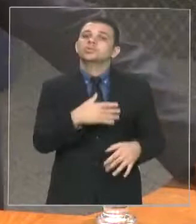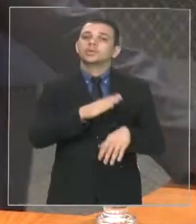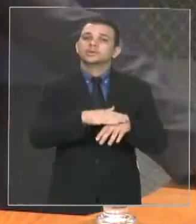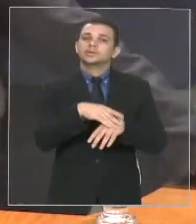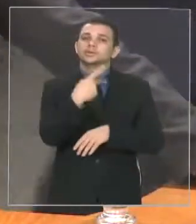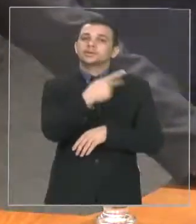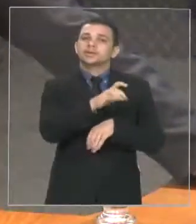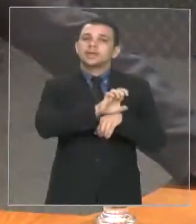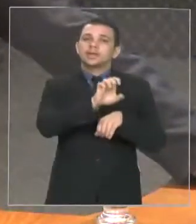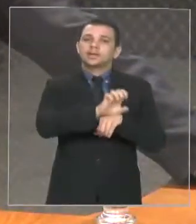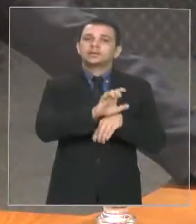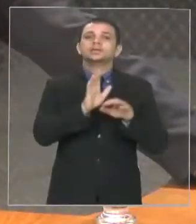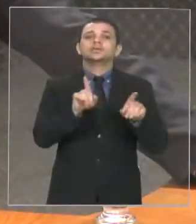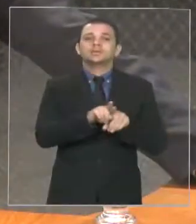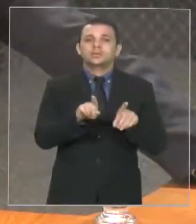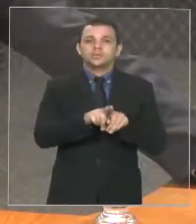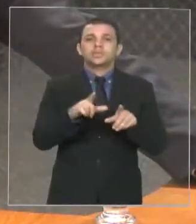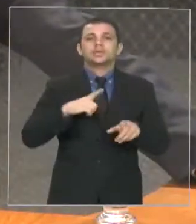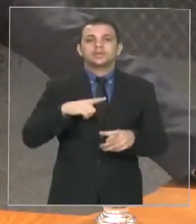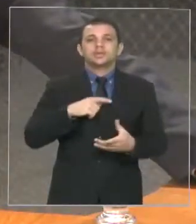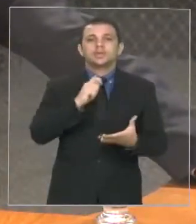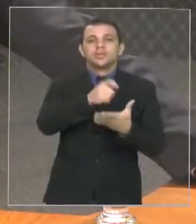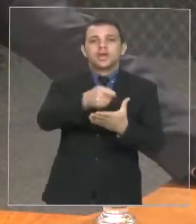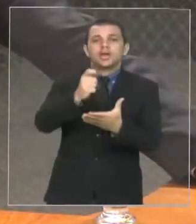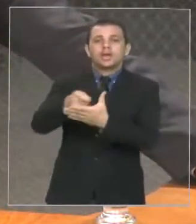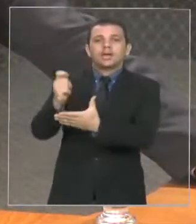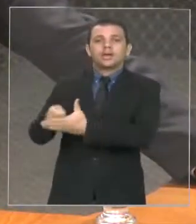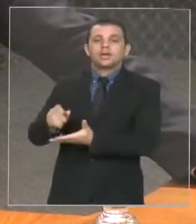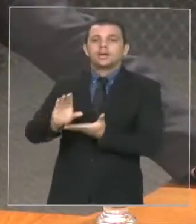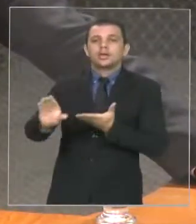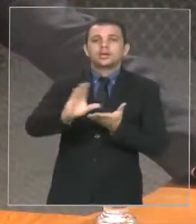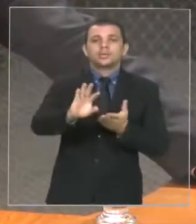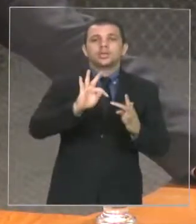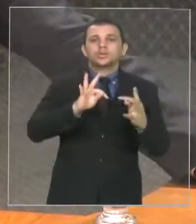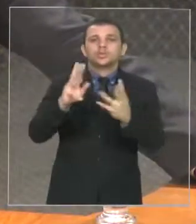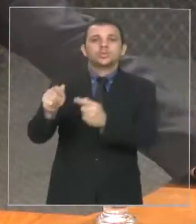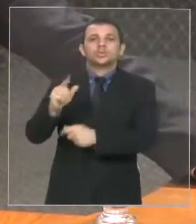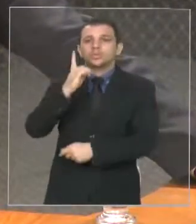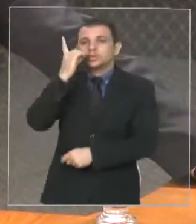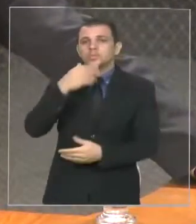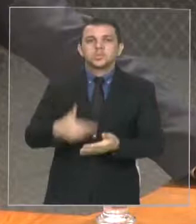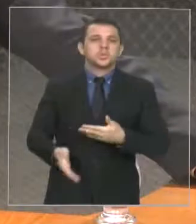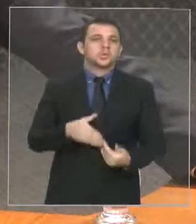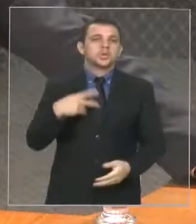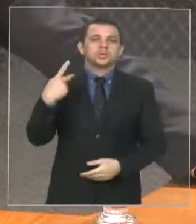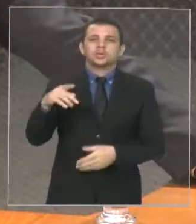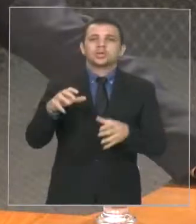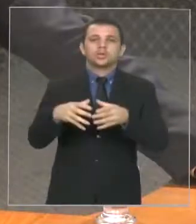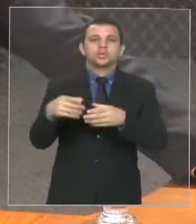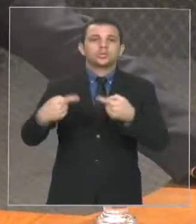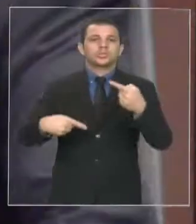também pagam a emenda a todos os deputados, independentemente da sua bandeira política.